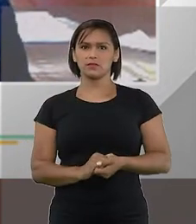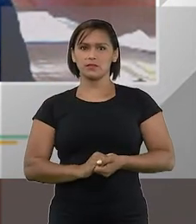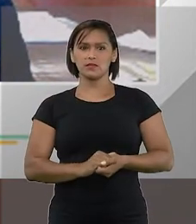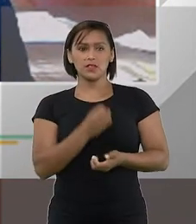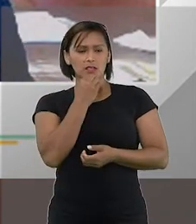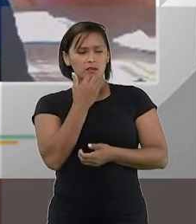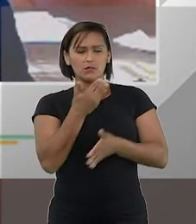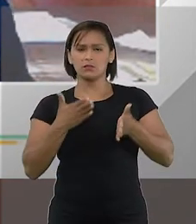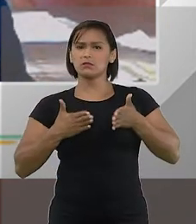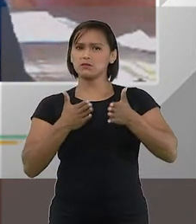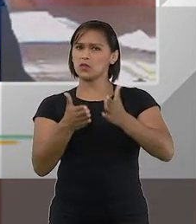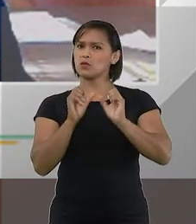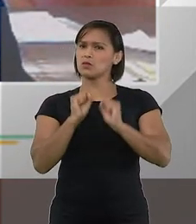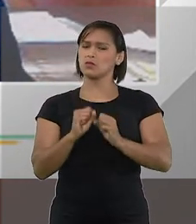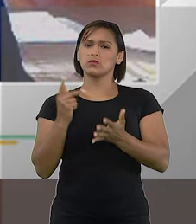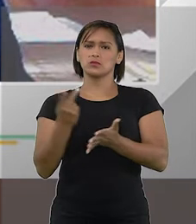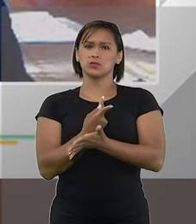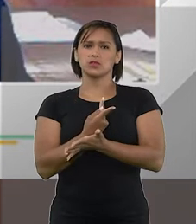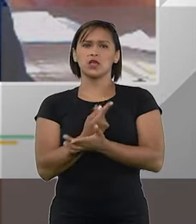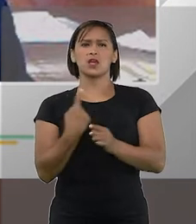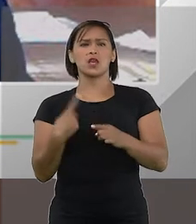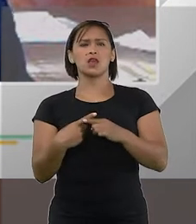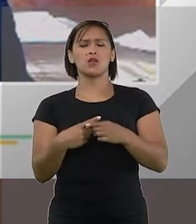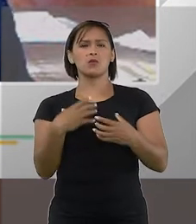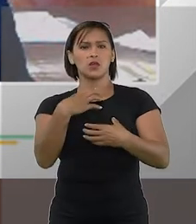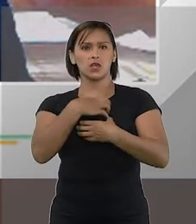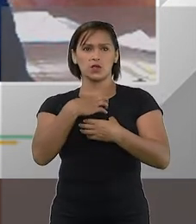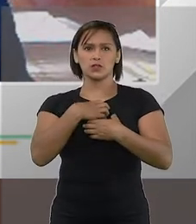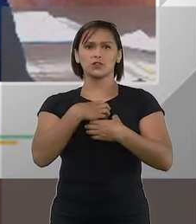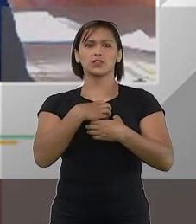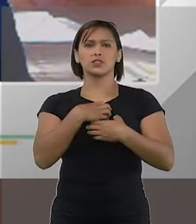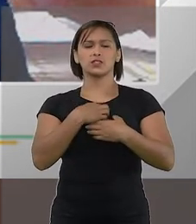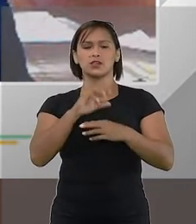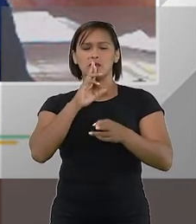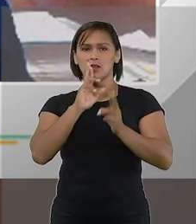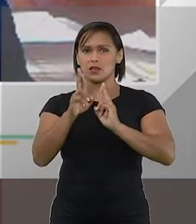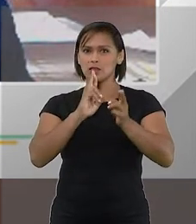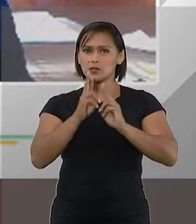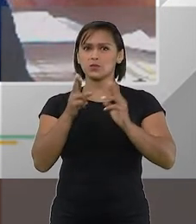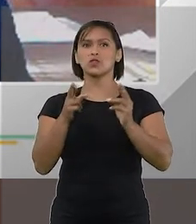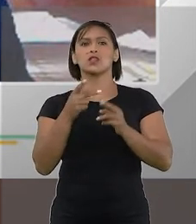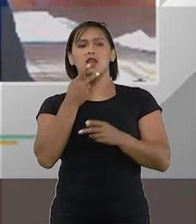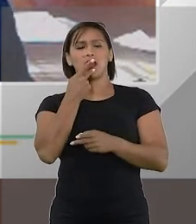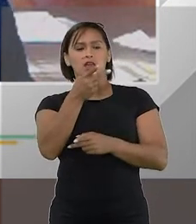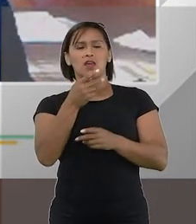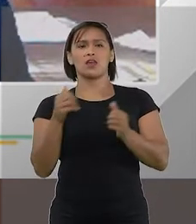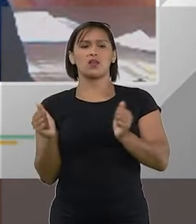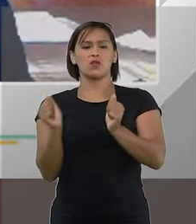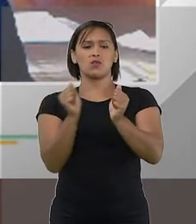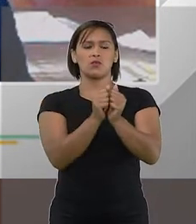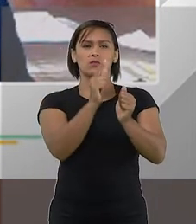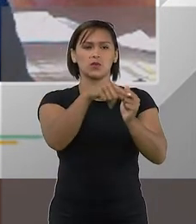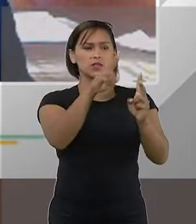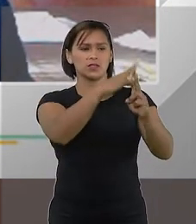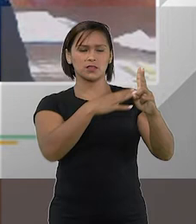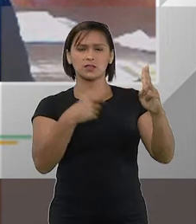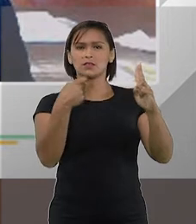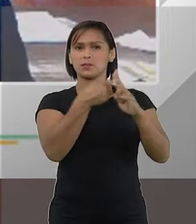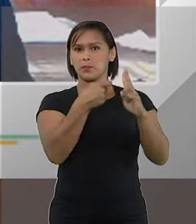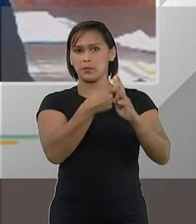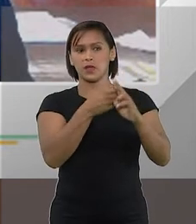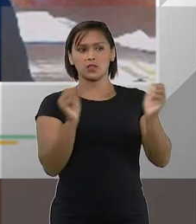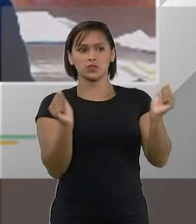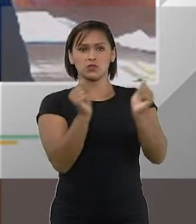que é o melhor caminho que pode existir, não é? A melhor forma que se soluciona uma lida é através da composição das partes. Na